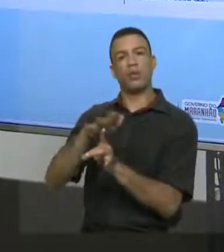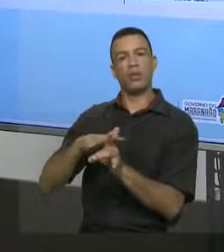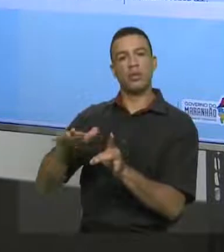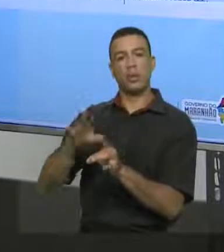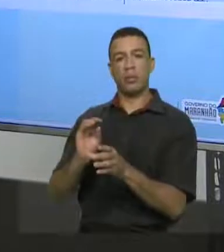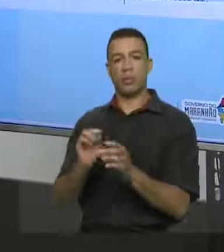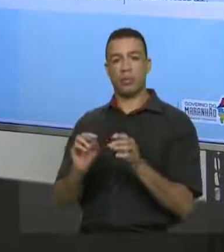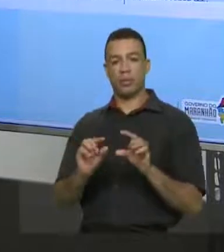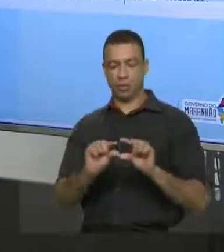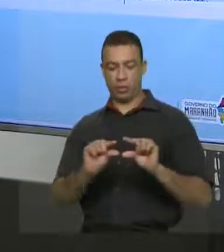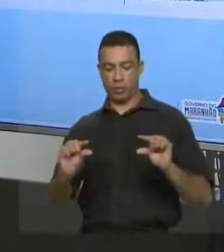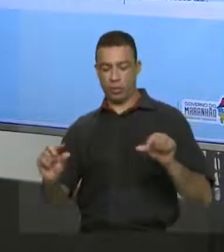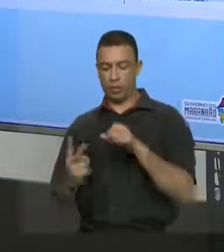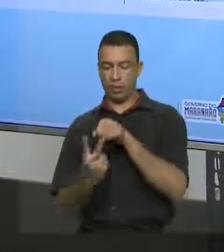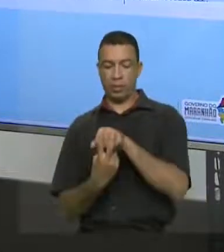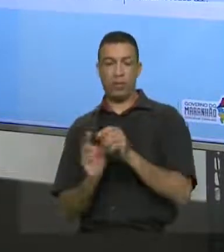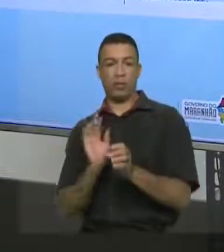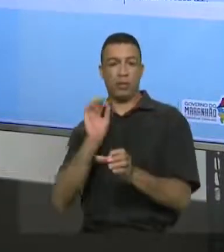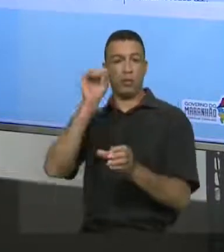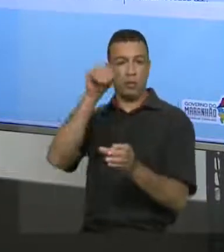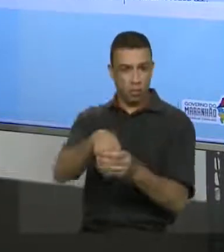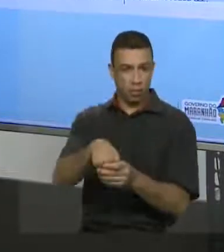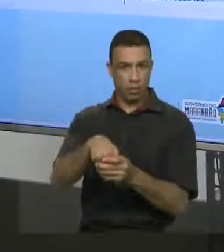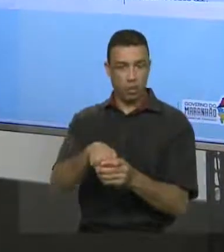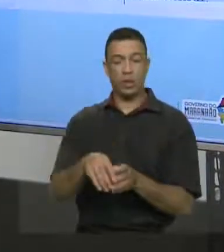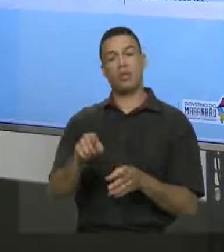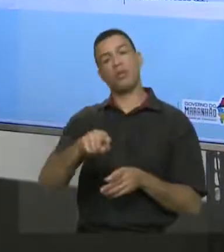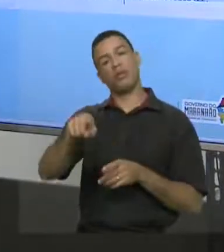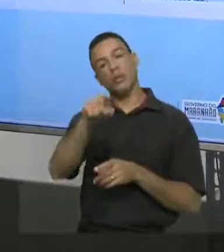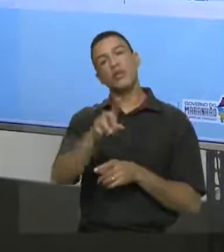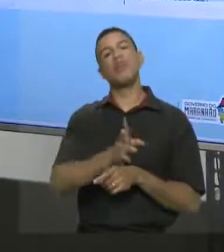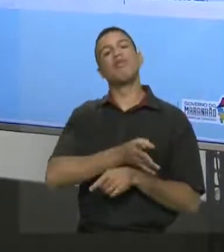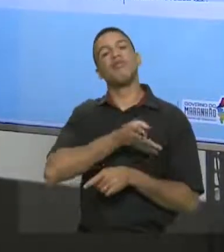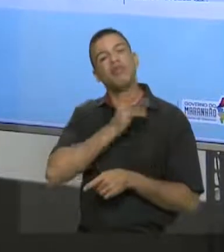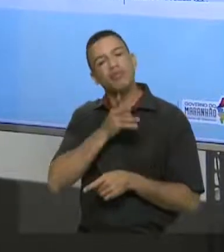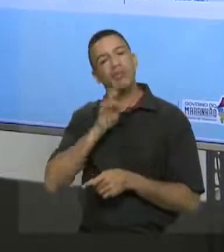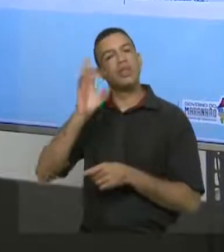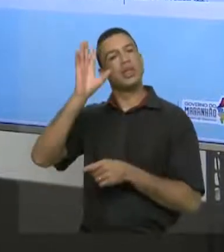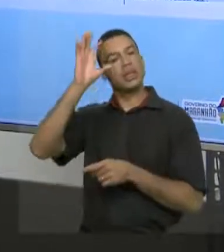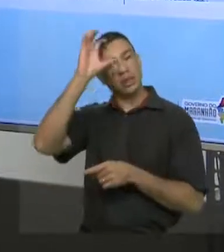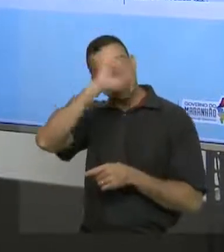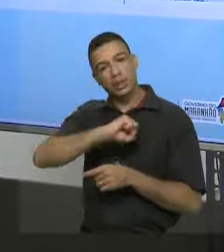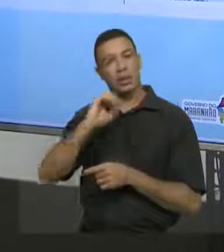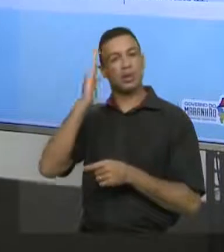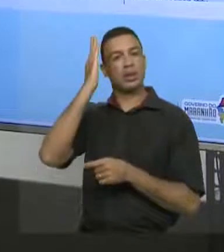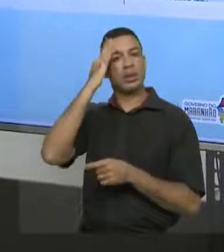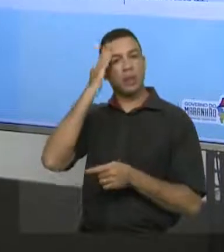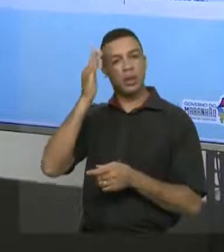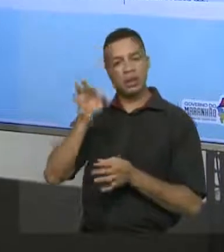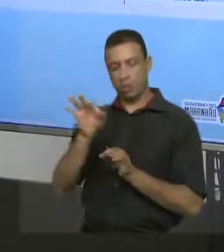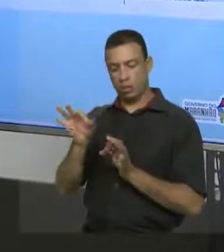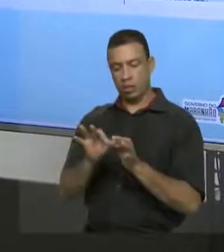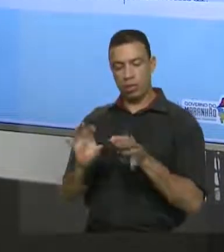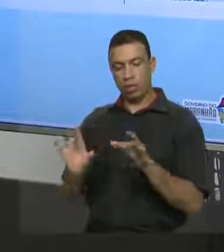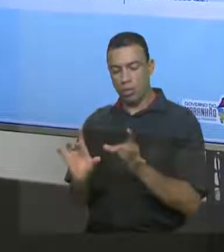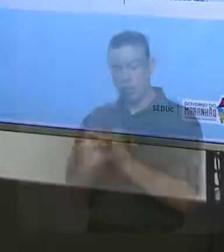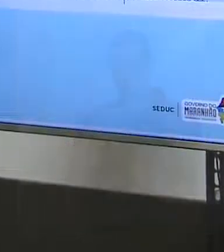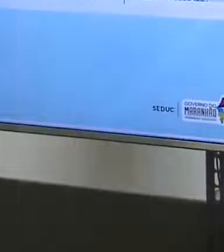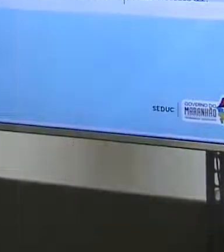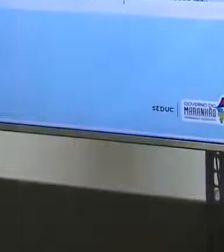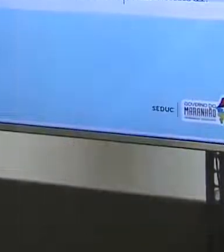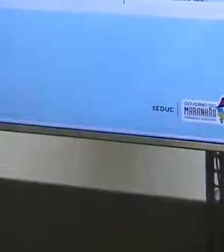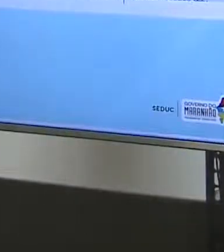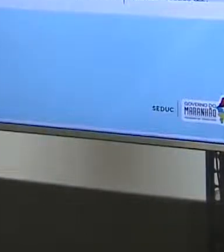orações. Daí a importância de você conhecê-las, né? Daí a importância de você dominar essas conjunções, saber